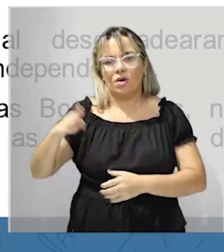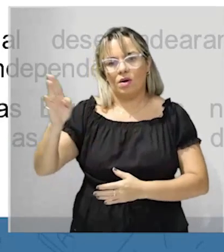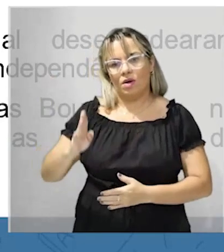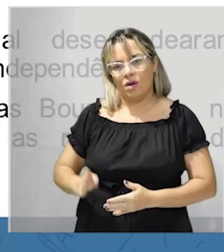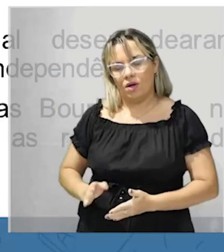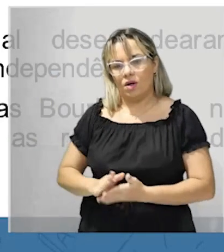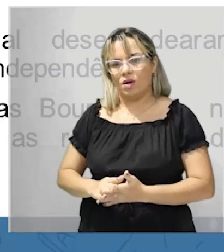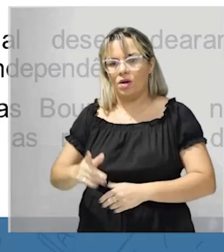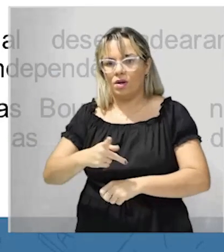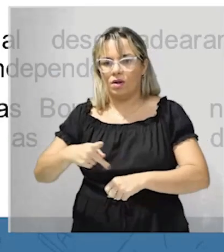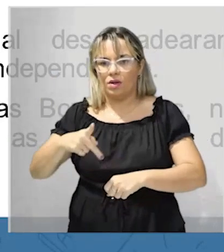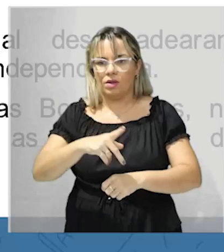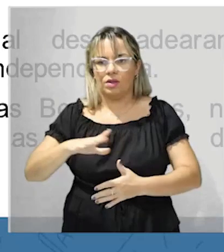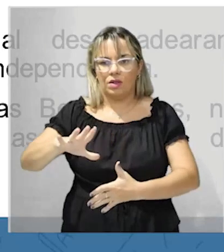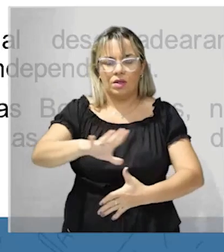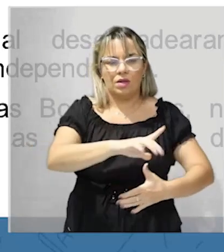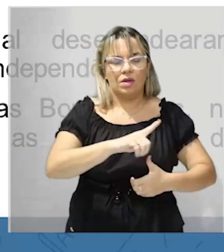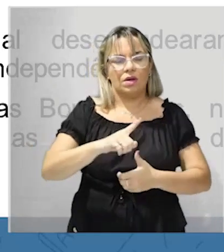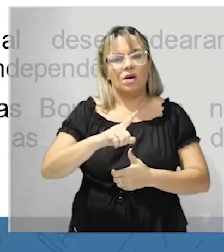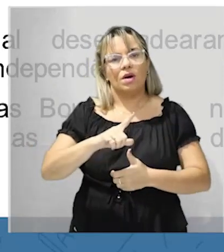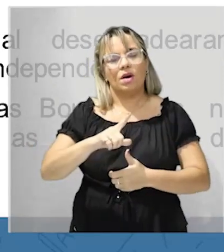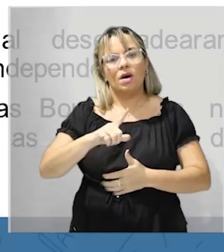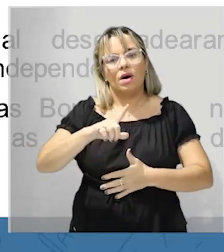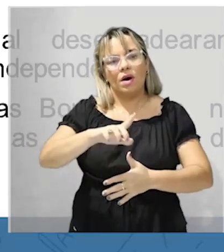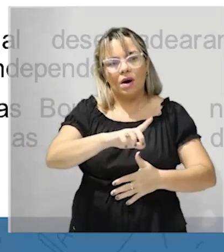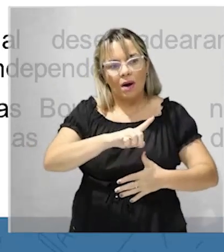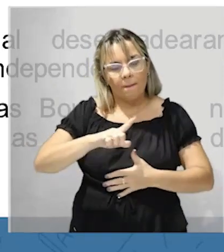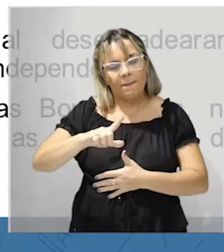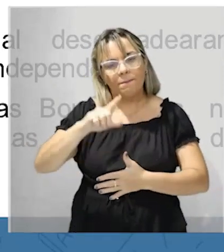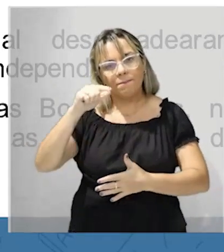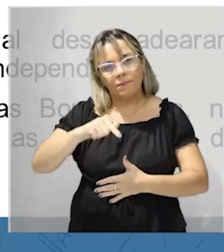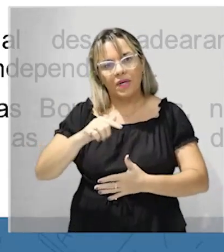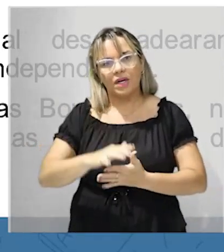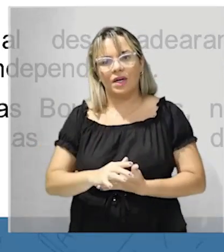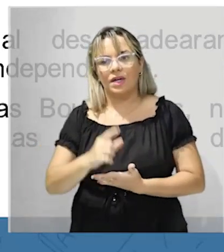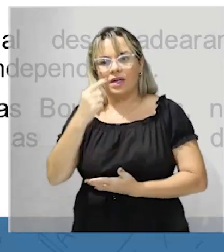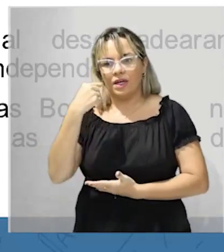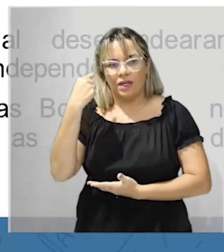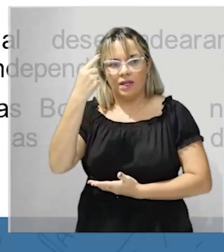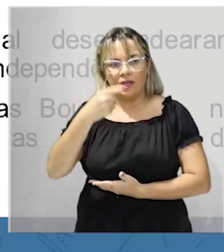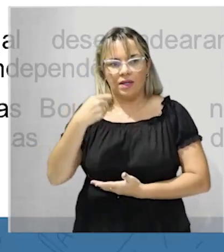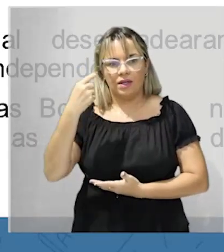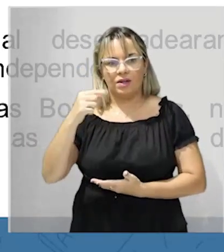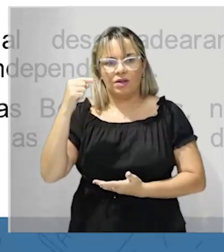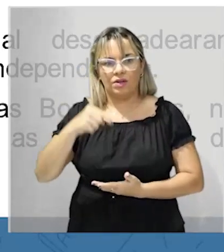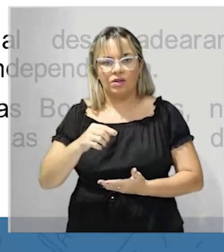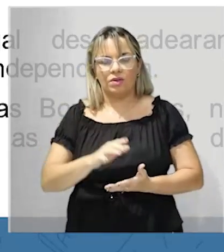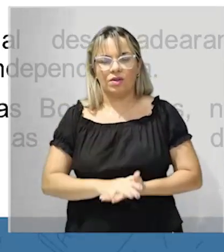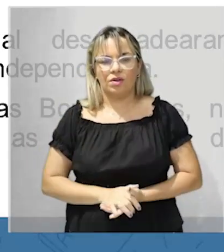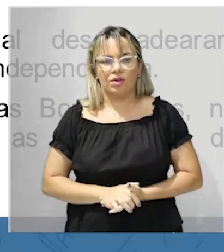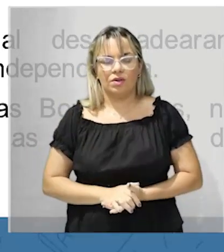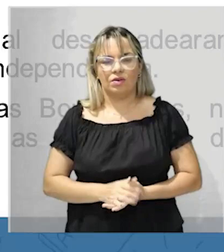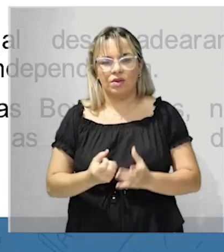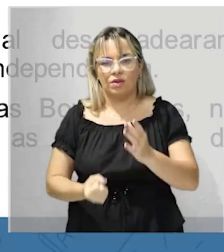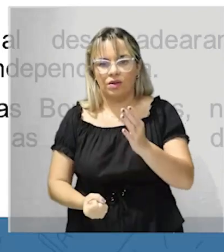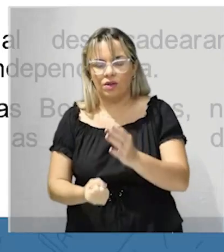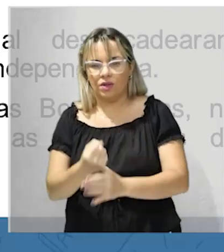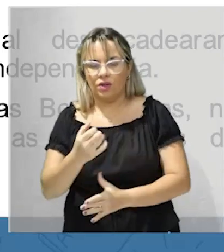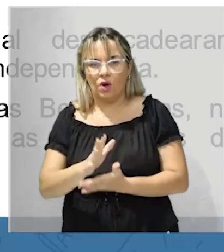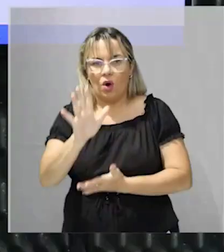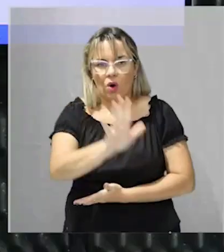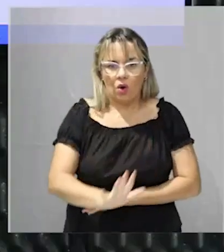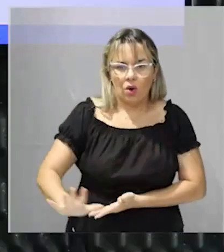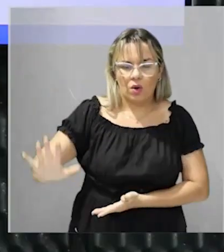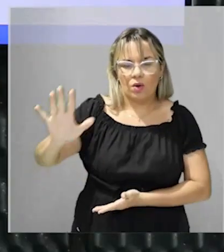foram fundados como Estados Nacionais ou seja se teve o processo de independência para o nascimento do Brasil e de vários